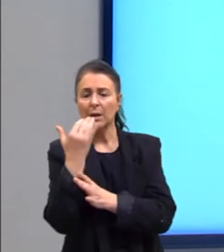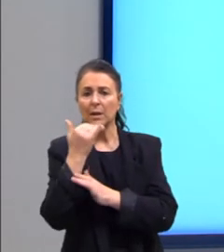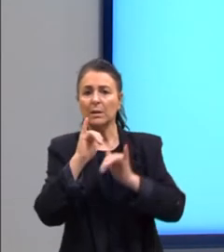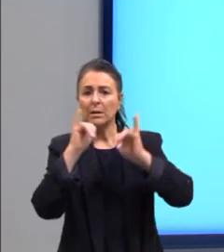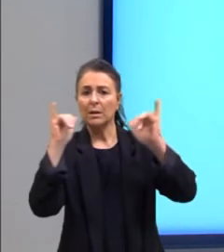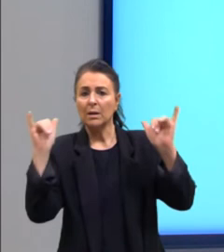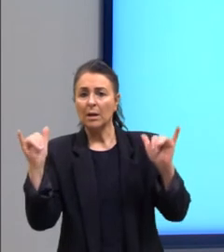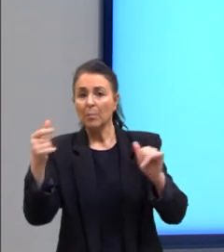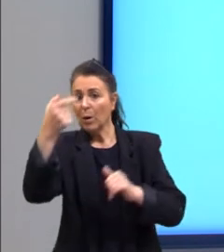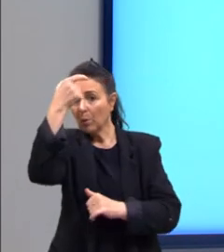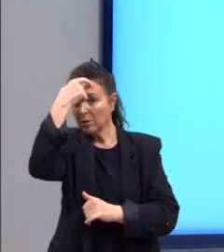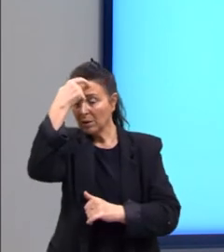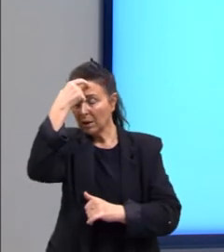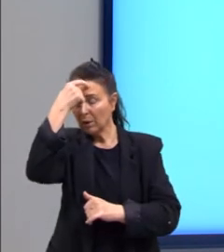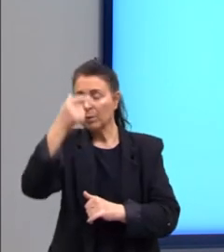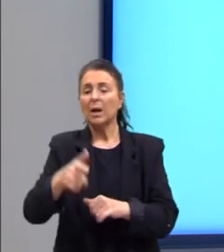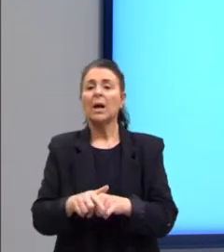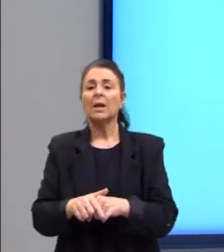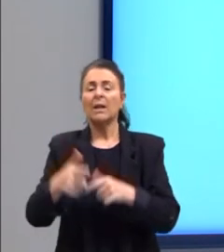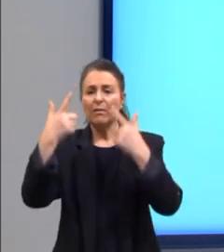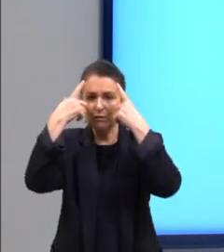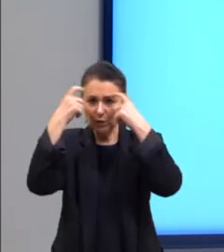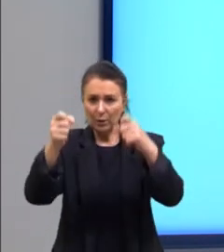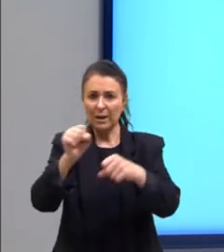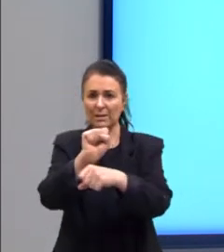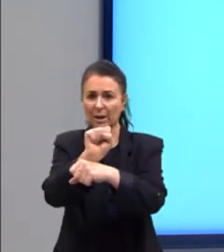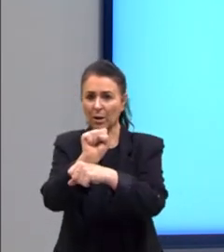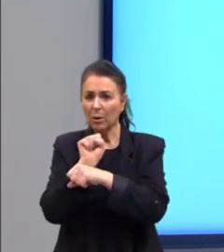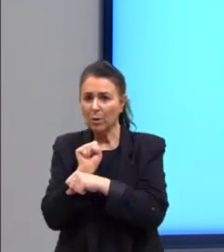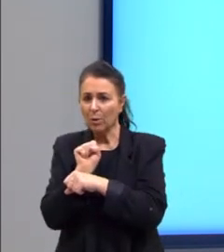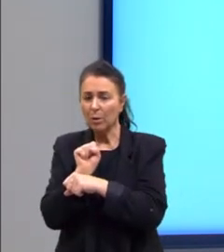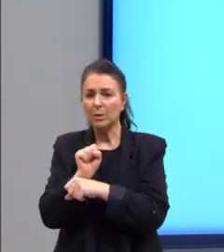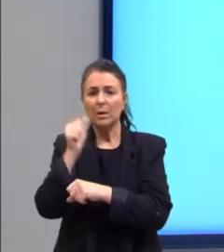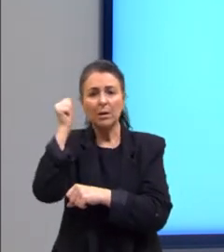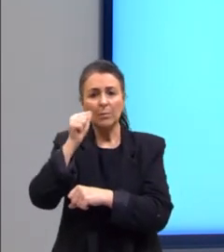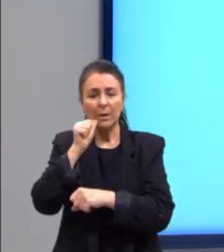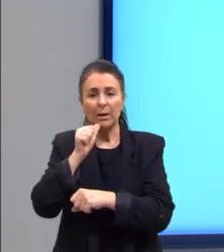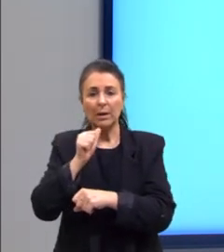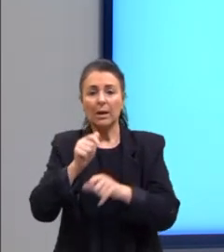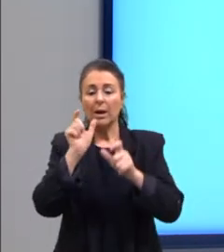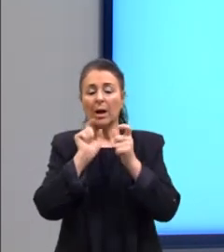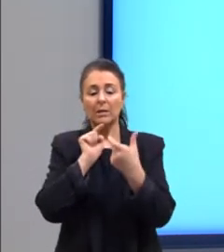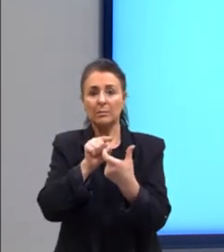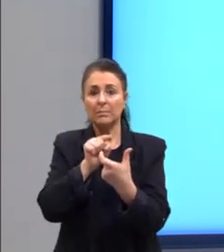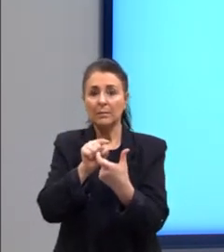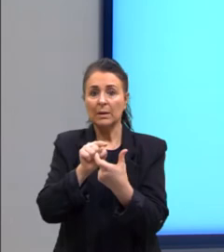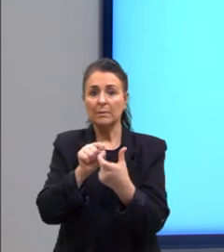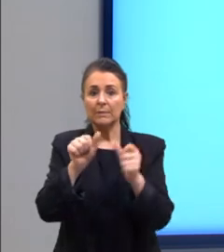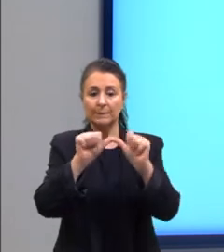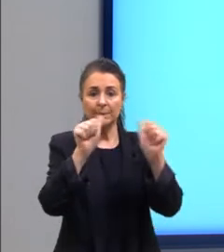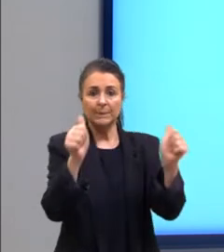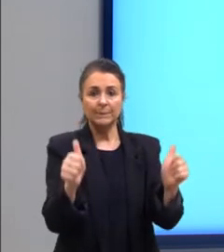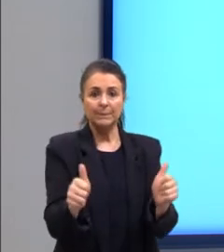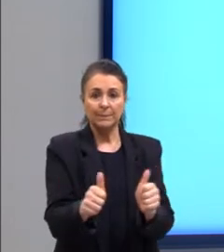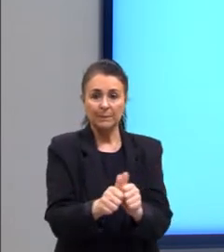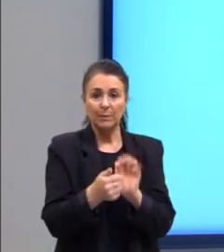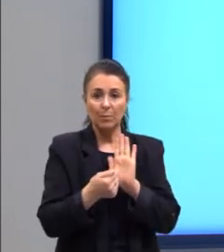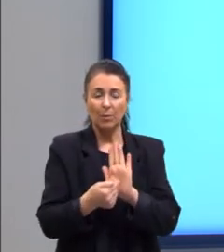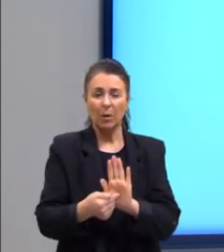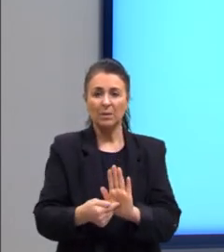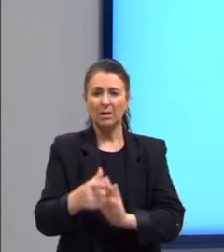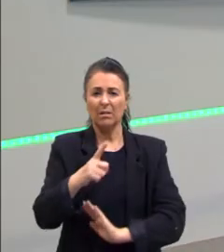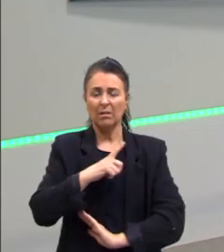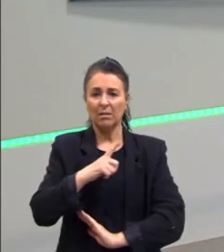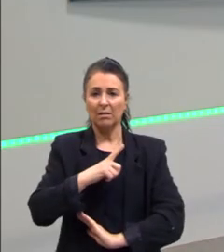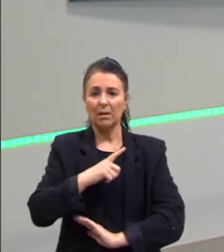sobre a violência contra a mulher. As palavras que compõem a imagem indicam que... Olha só, gente. Tem